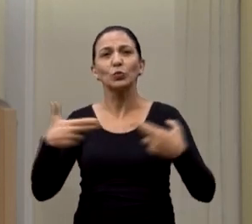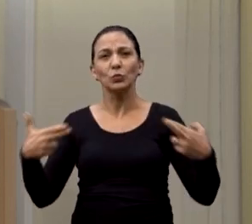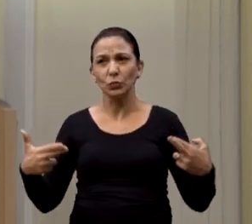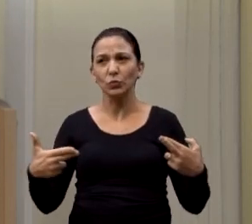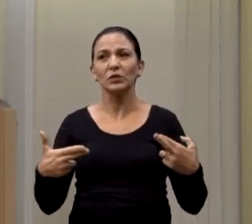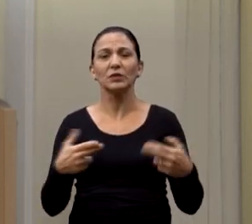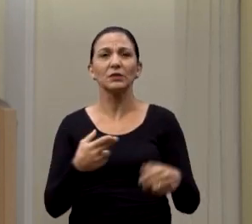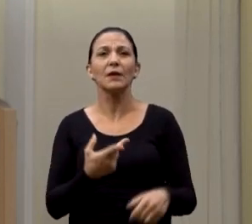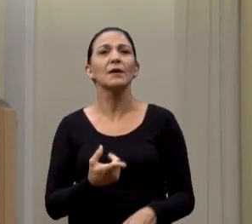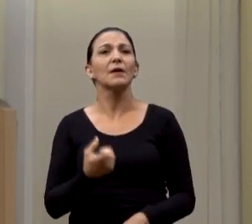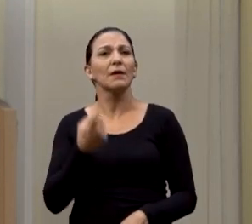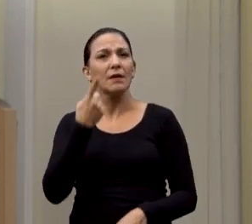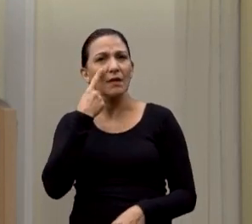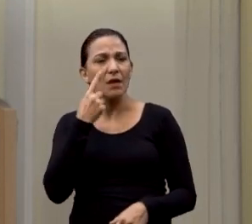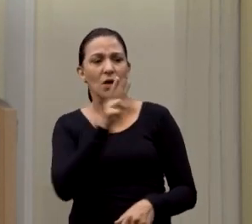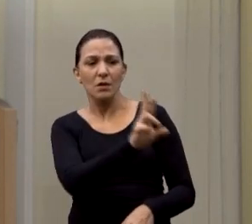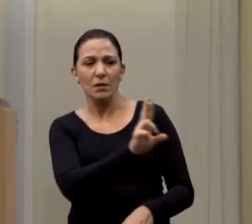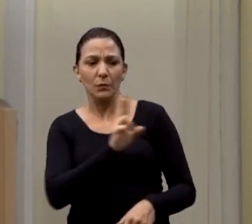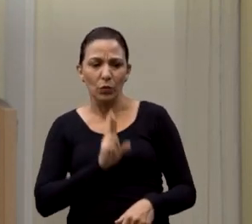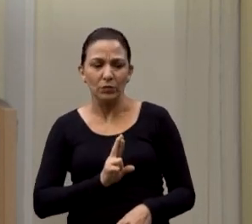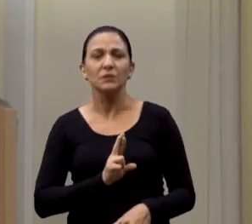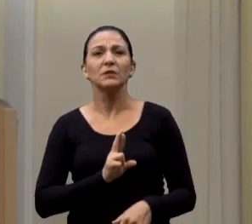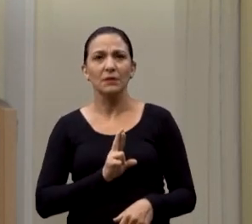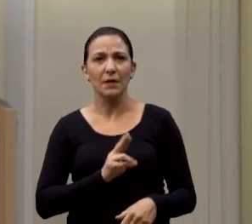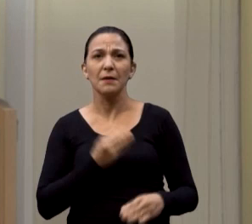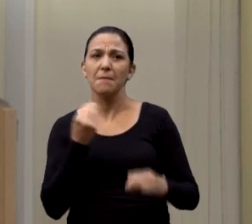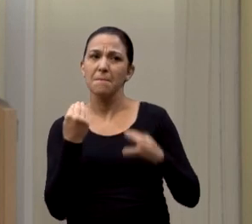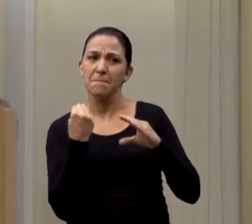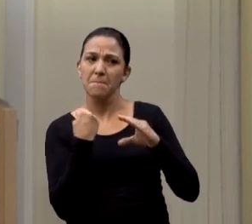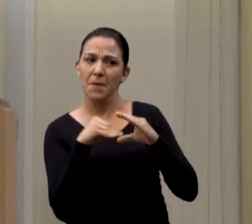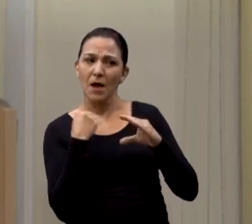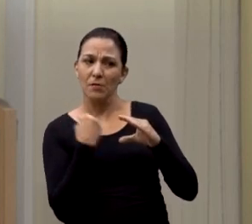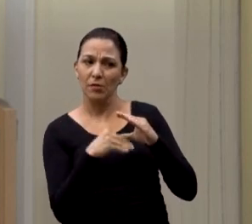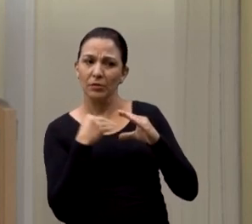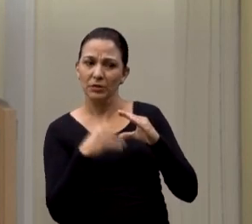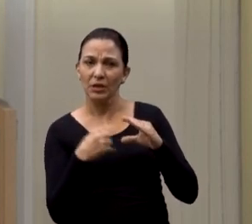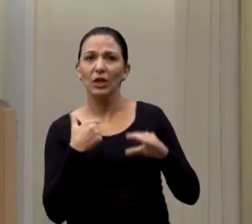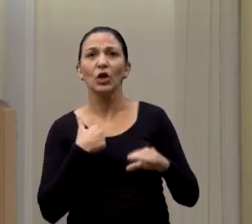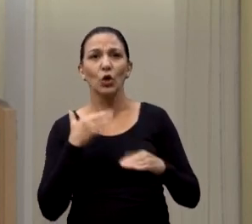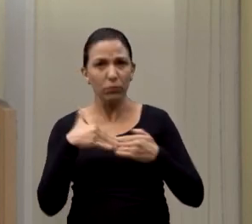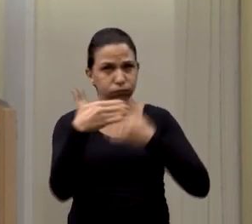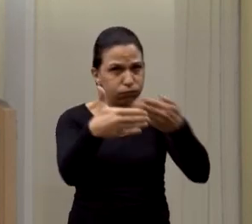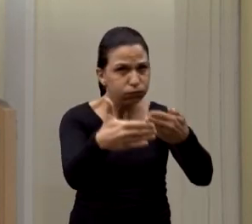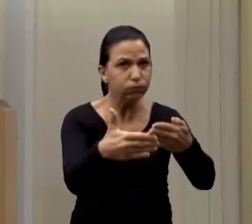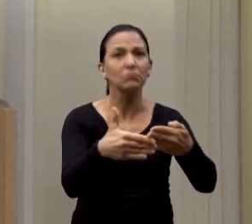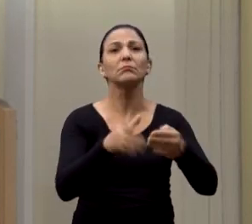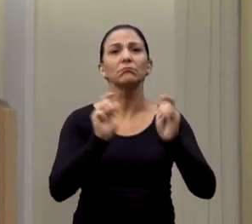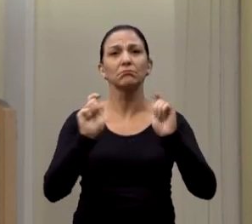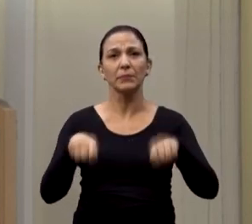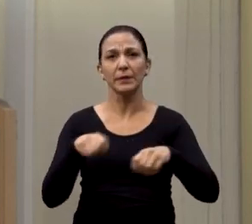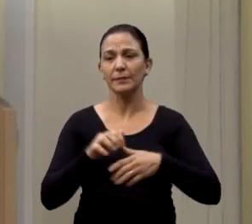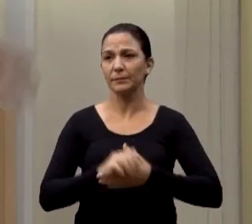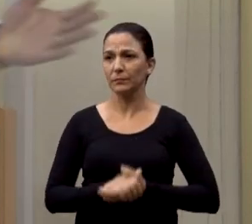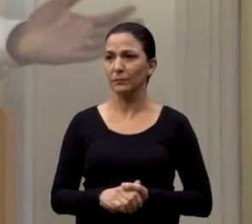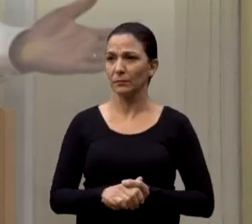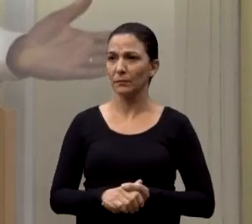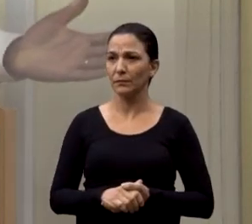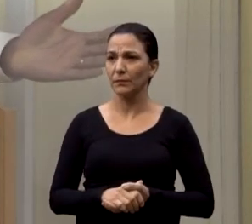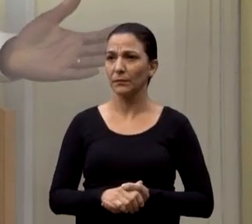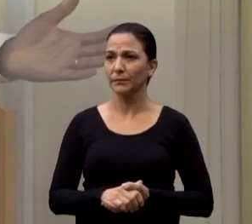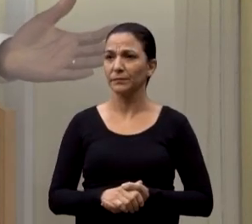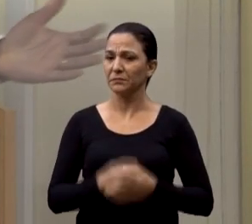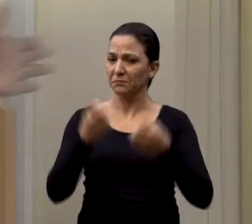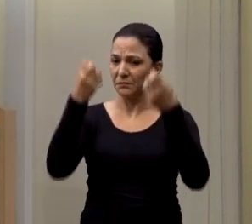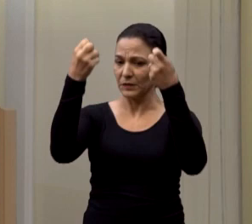tenha cuidado na hora de responder as mensagens que eu enviei, porque eu vou encaminhar para frente isso. Mas só tem